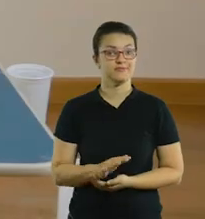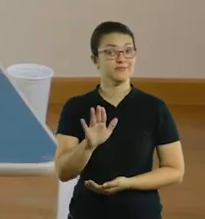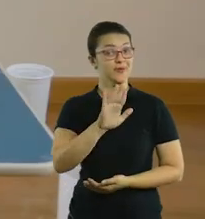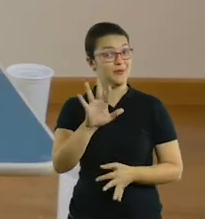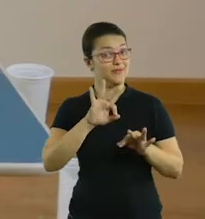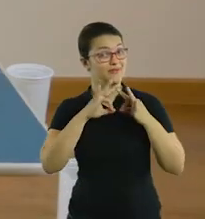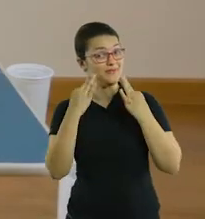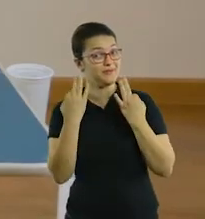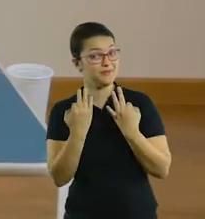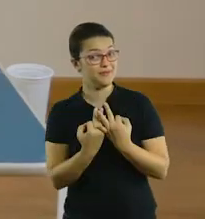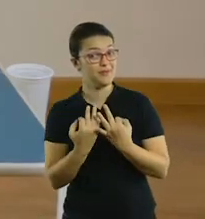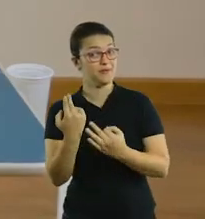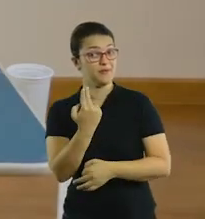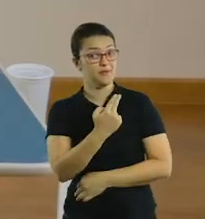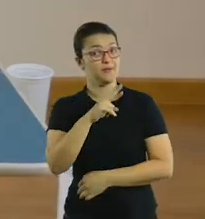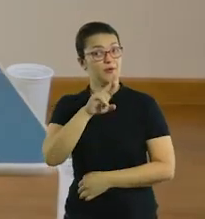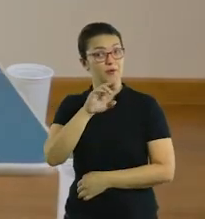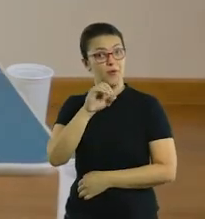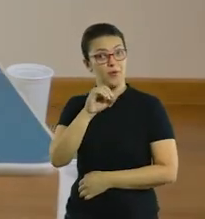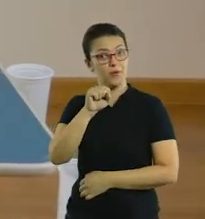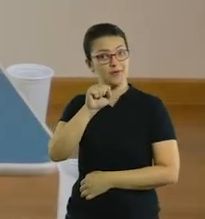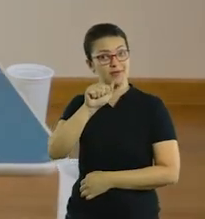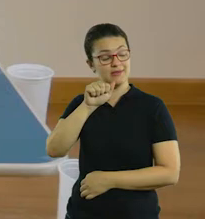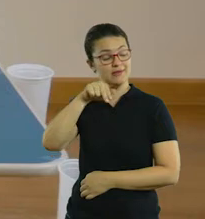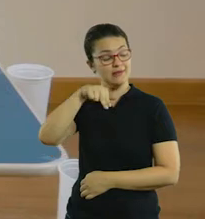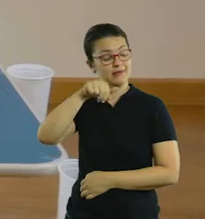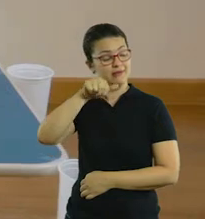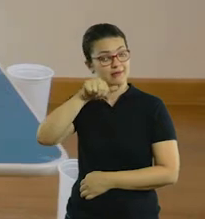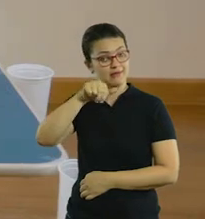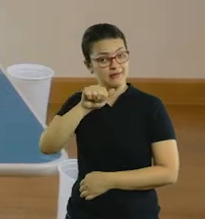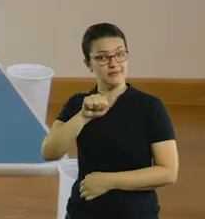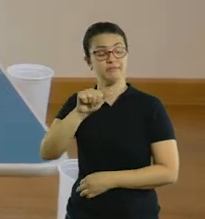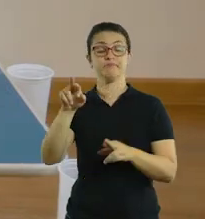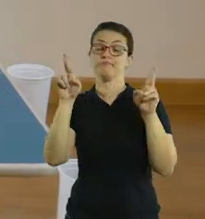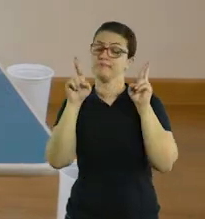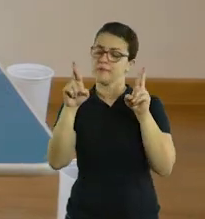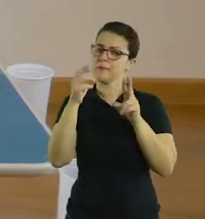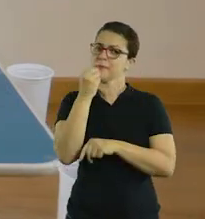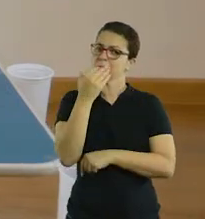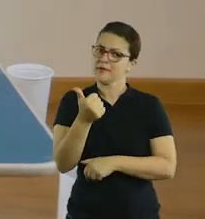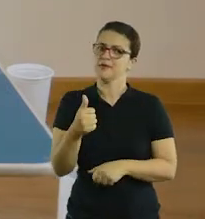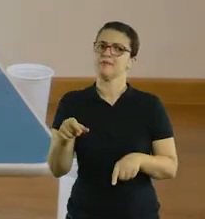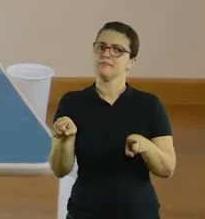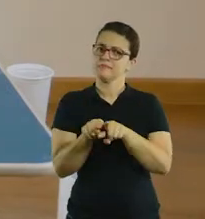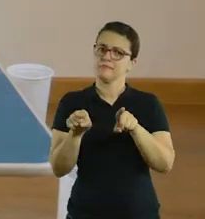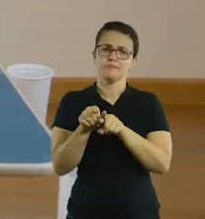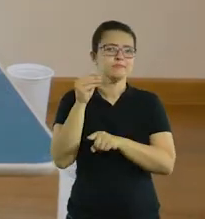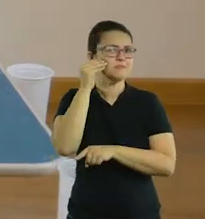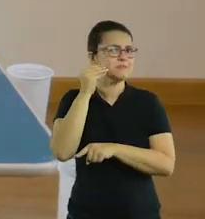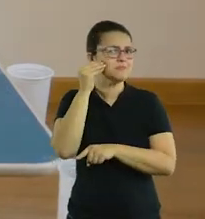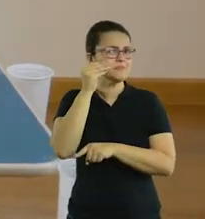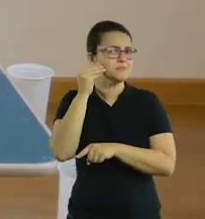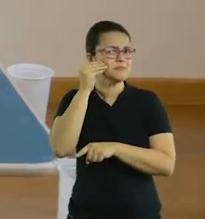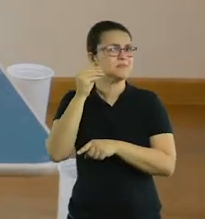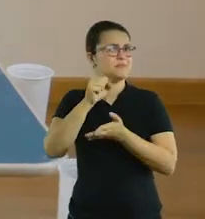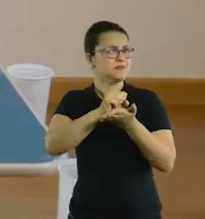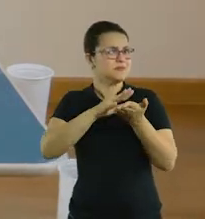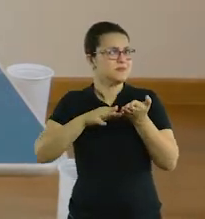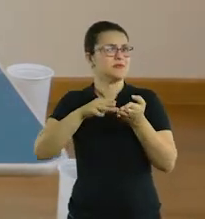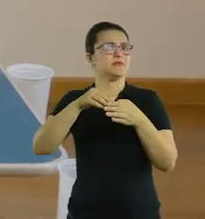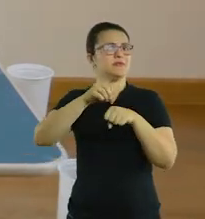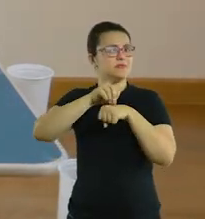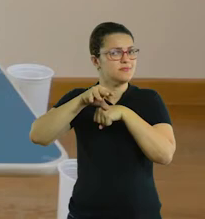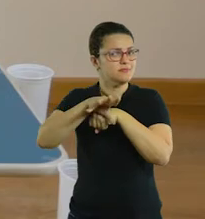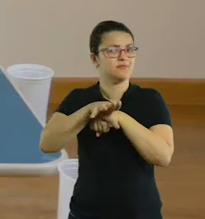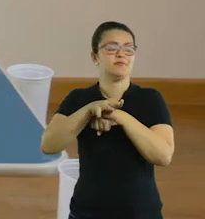Oi família, eu sou a professora Rosana, espero que vocês estejam bem e espero também que estejam experimentando e testando as nossas sugestões de